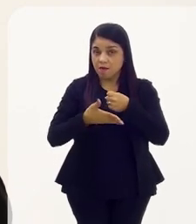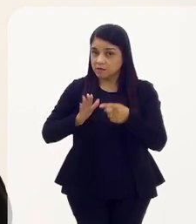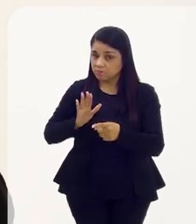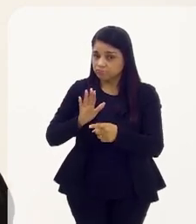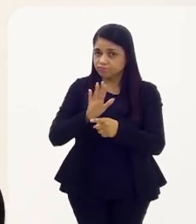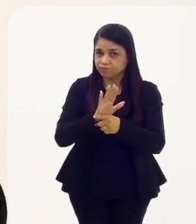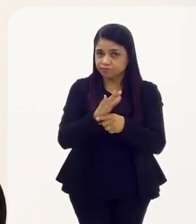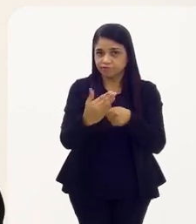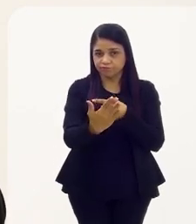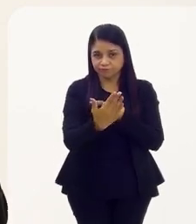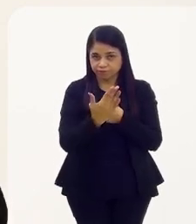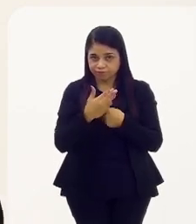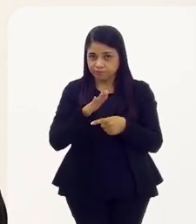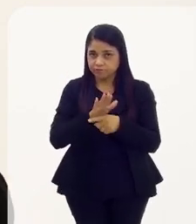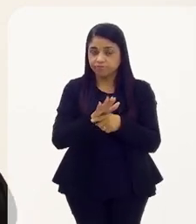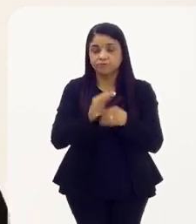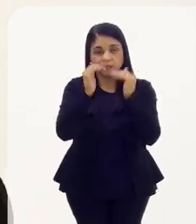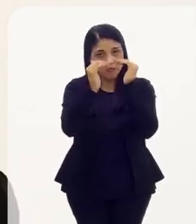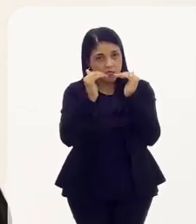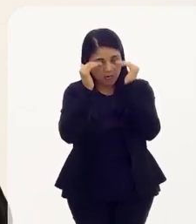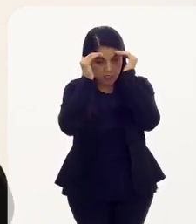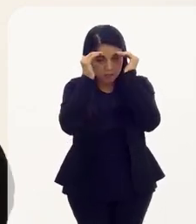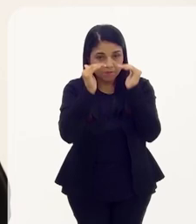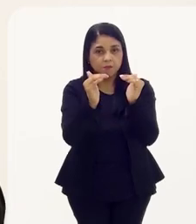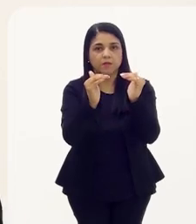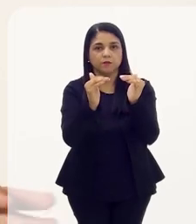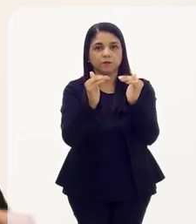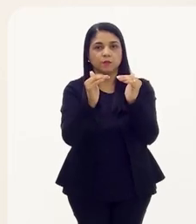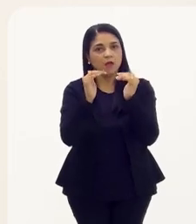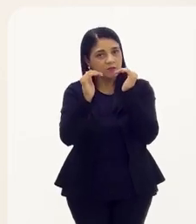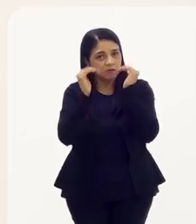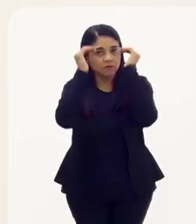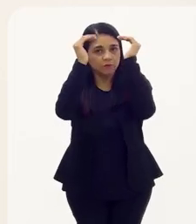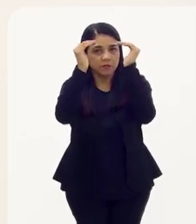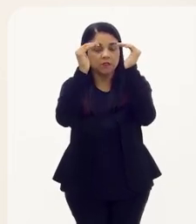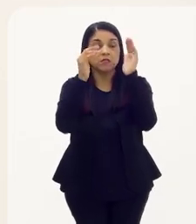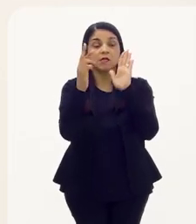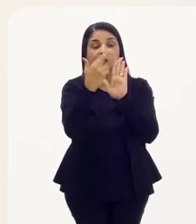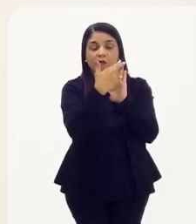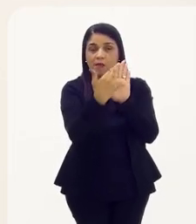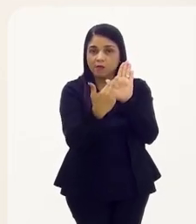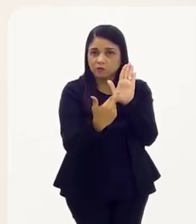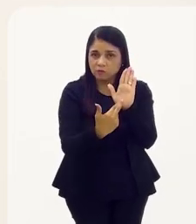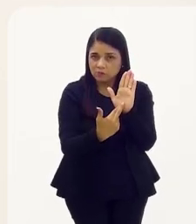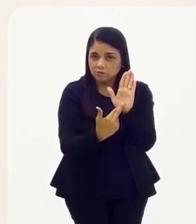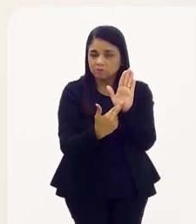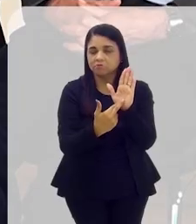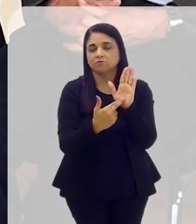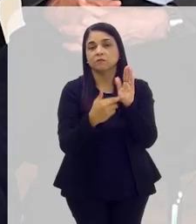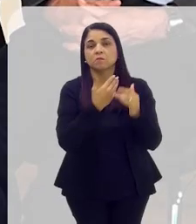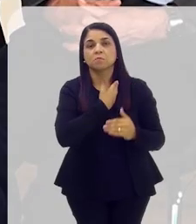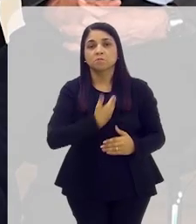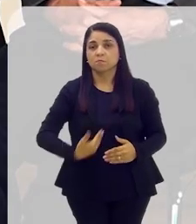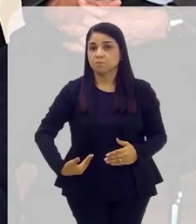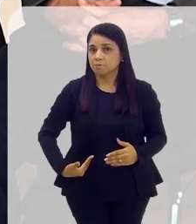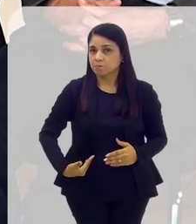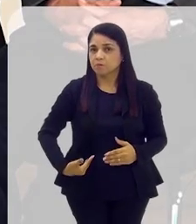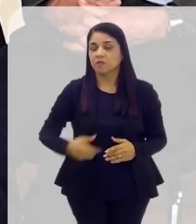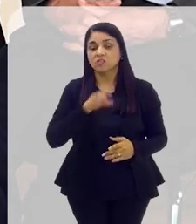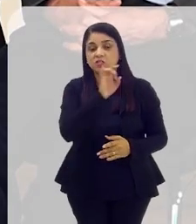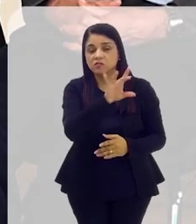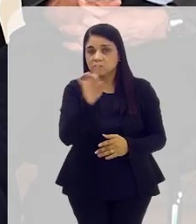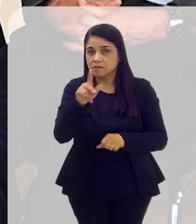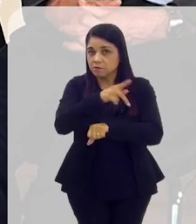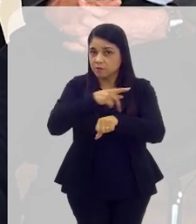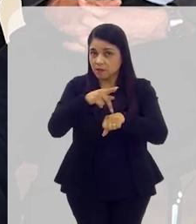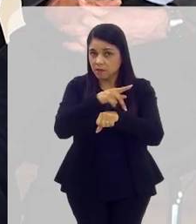cooperação internacional é essa, sempre com respeito à soberania e à ordem pública de cada país. Mas, muito bem,